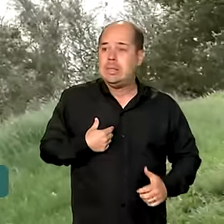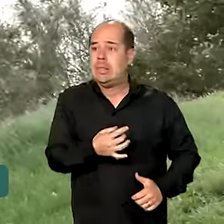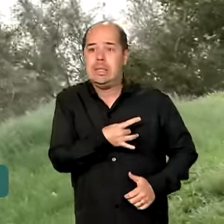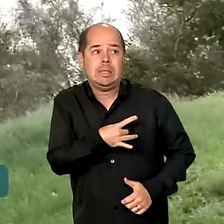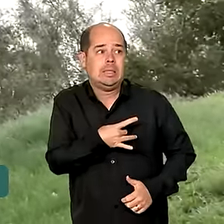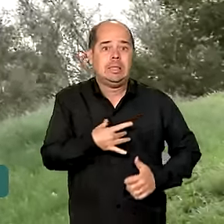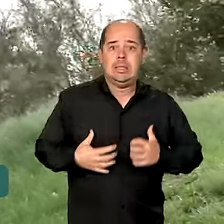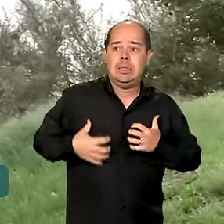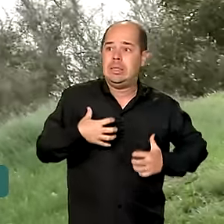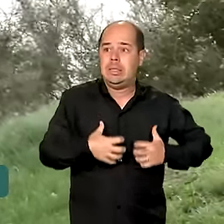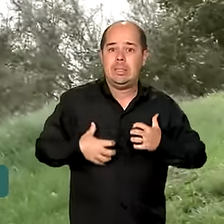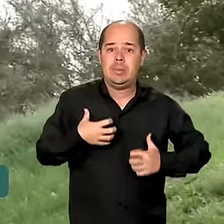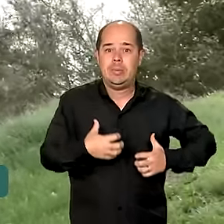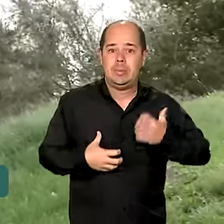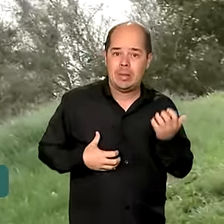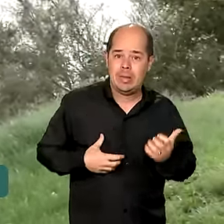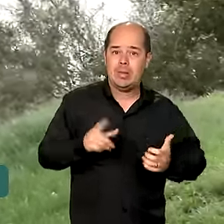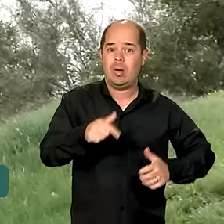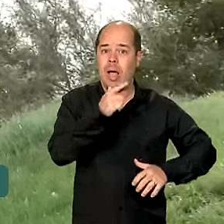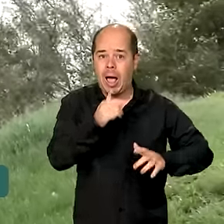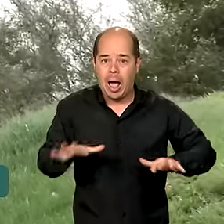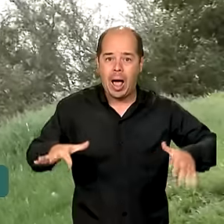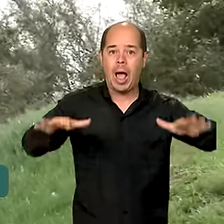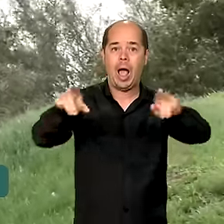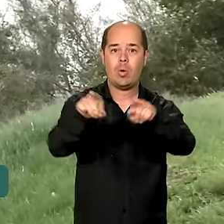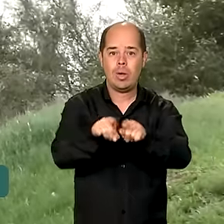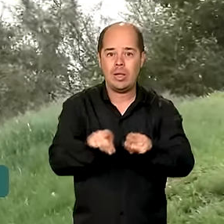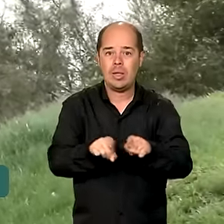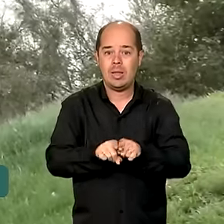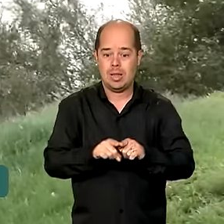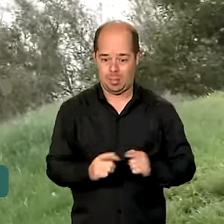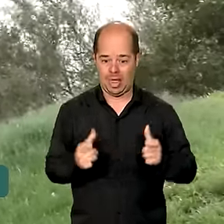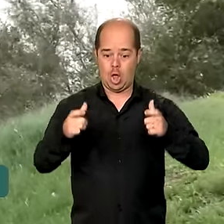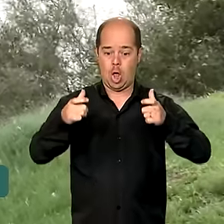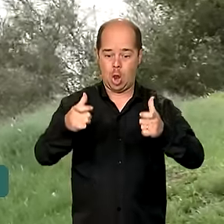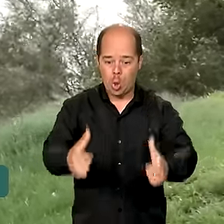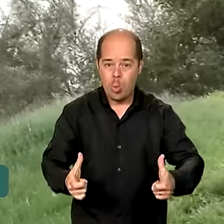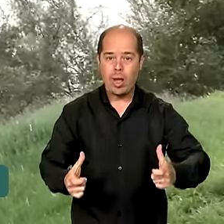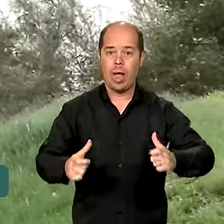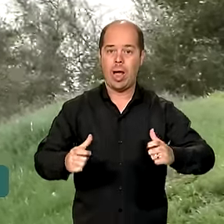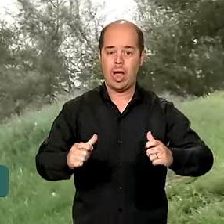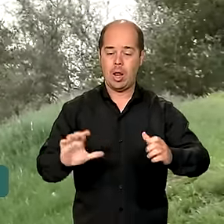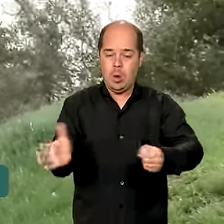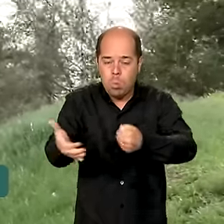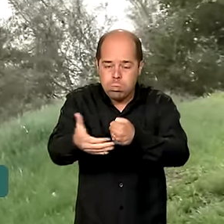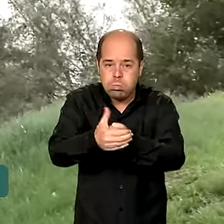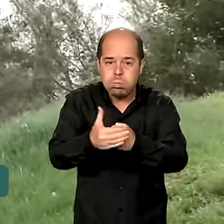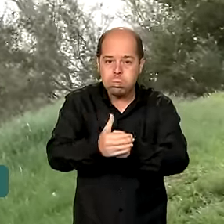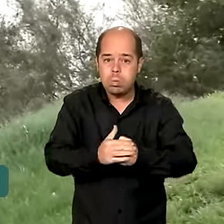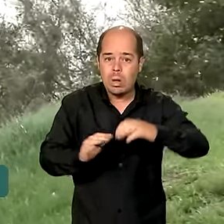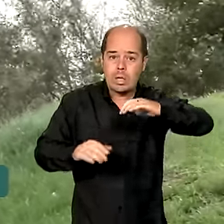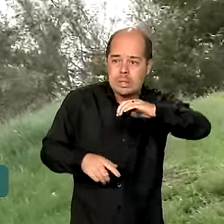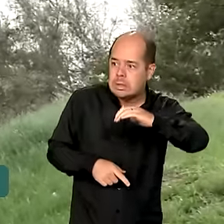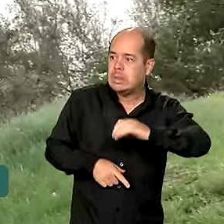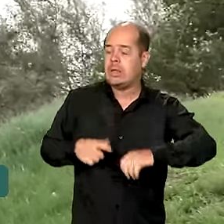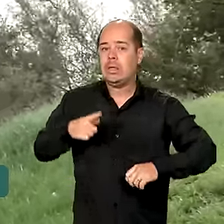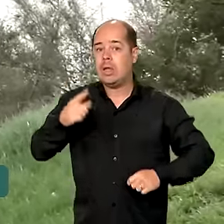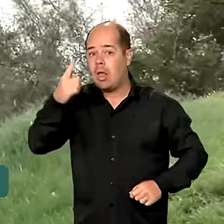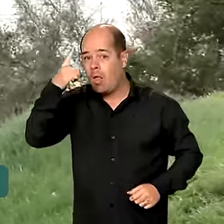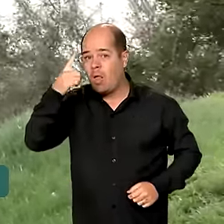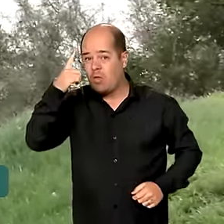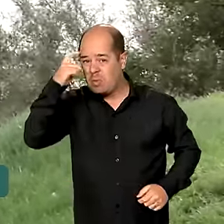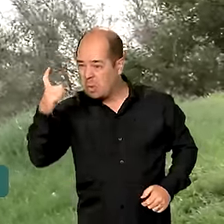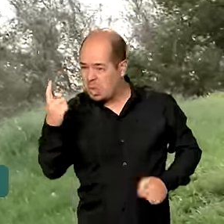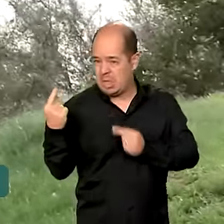e da violência em espaços de vulnerabilidade. Eu visitei um abrigo exclusivo para mulheres ontem e conversei com